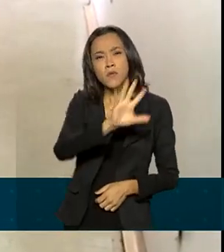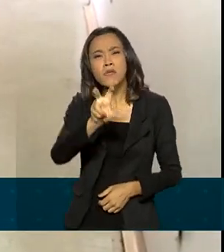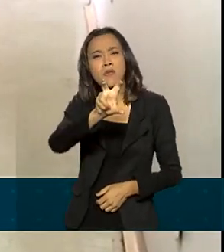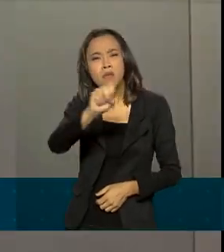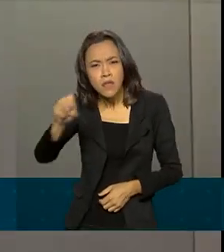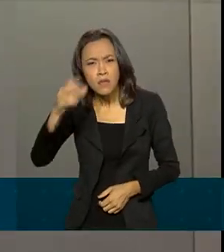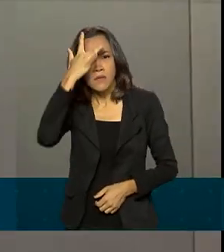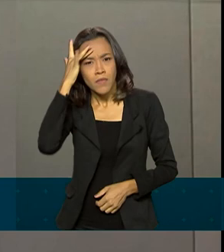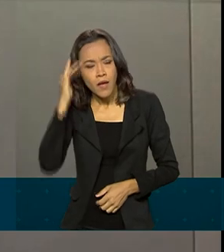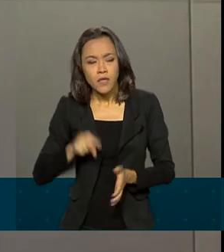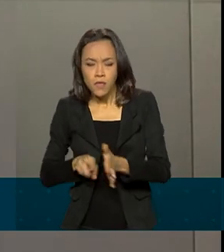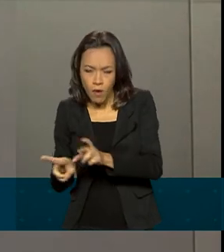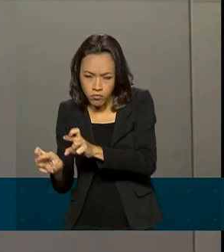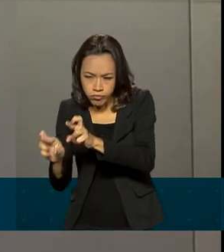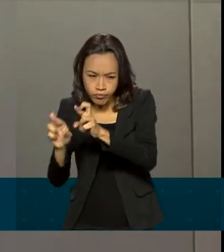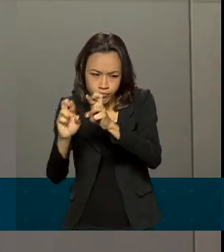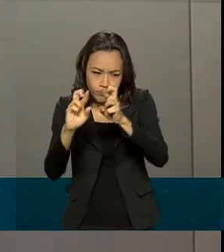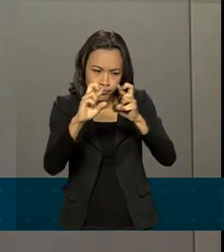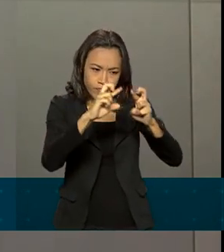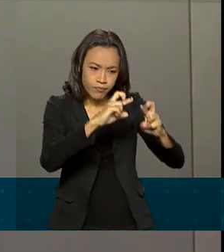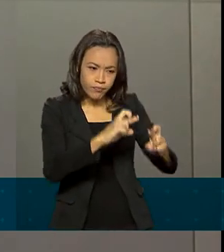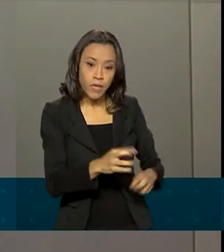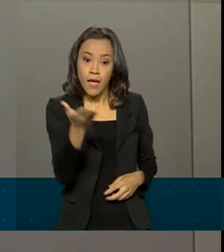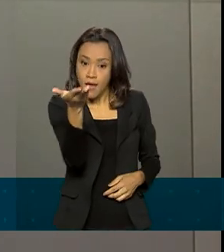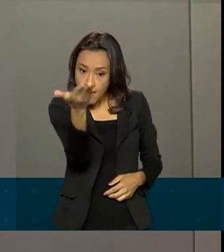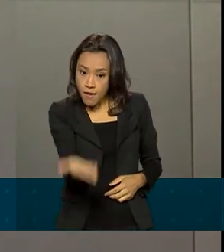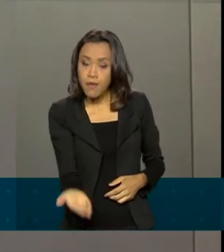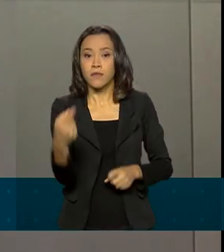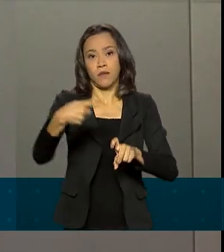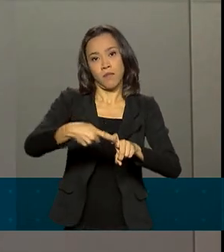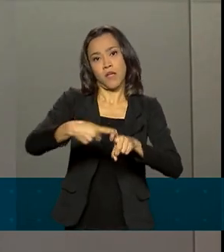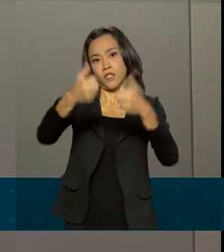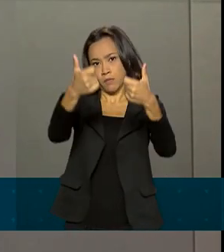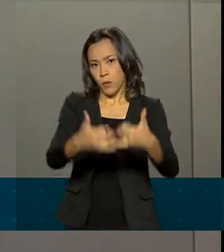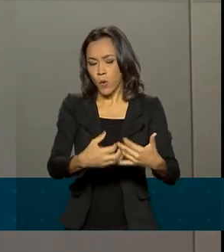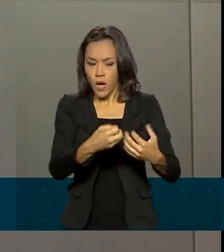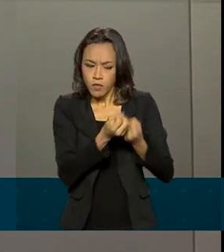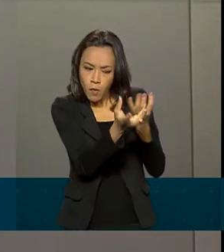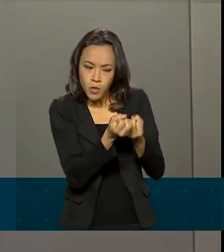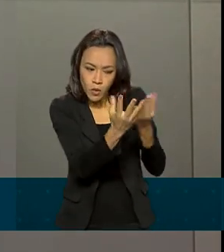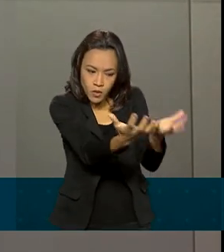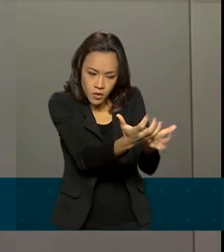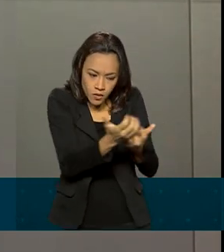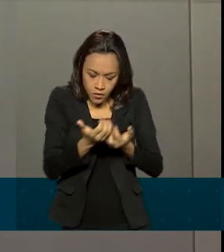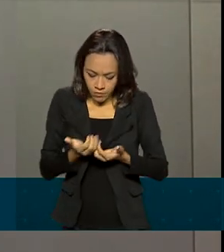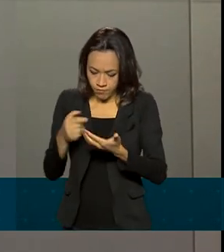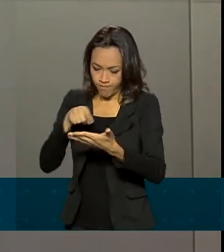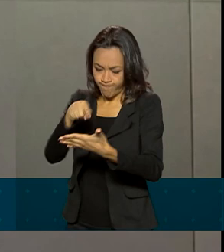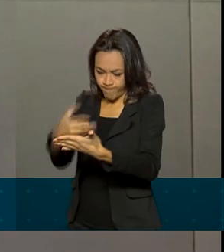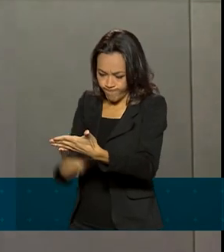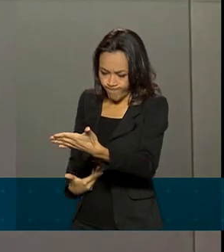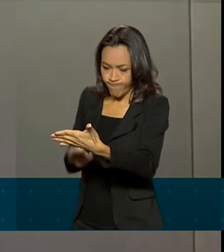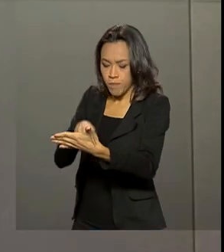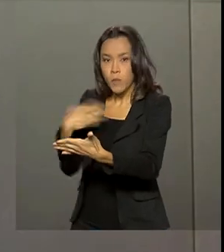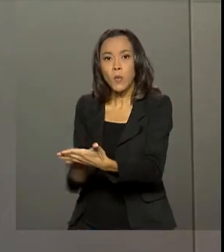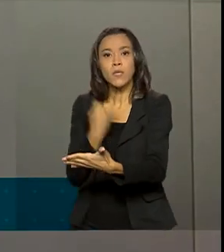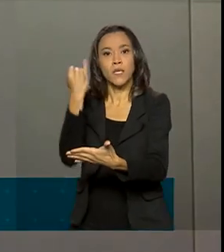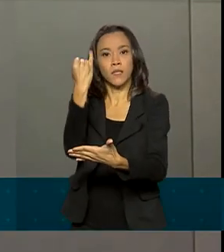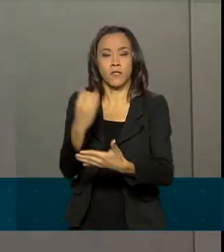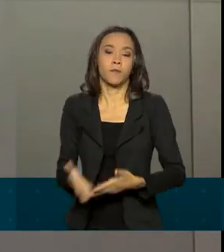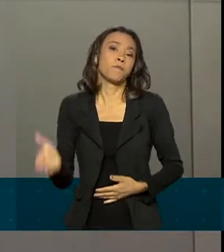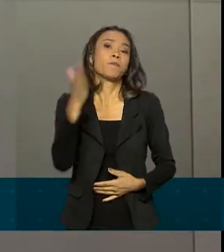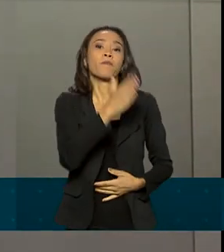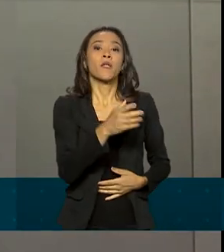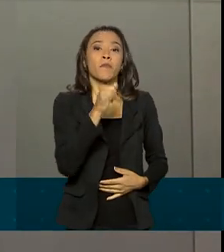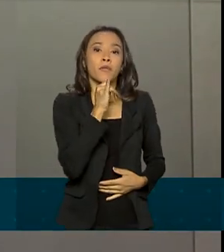monitoradas. E segundo esse médico, todas as informações repassadas são importantes. Como, por exemplo, o grau de exposição